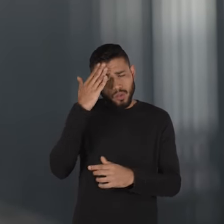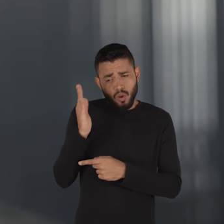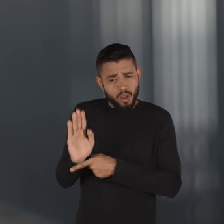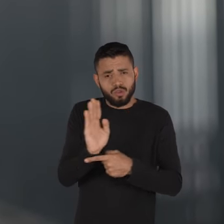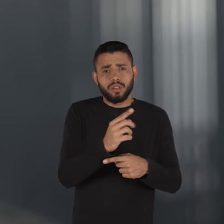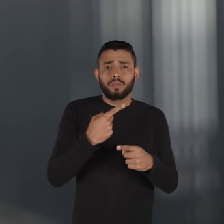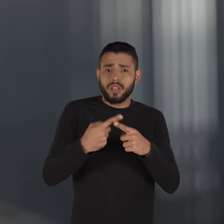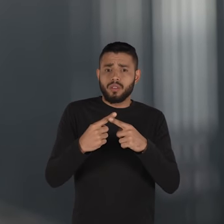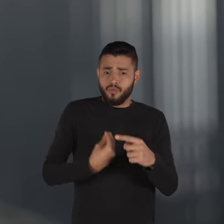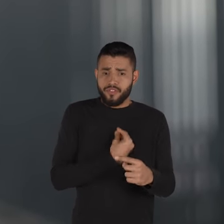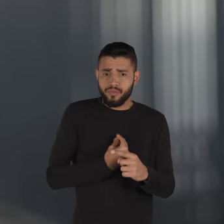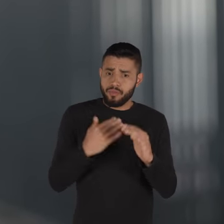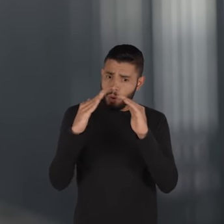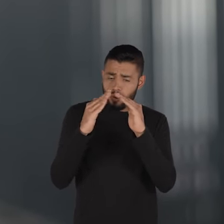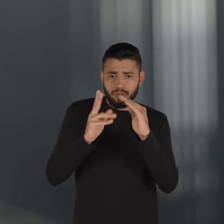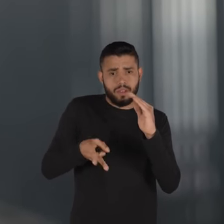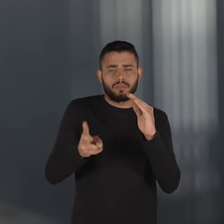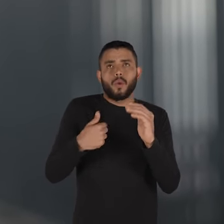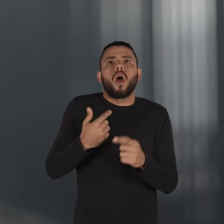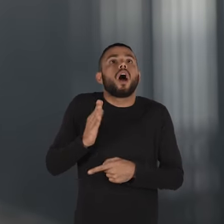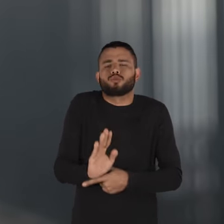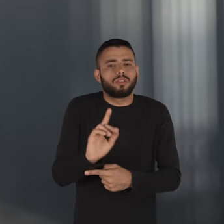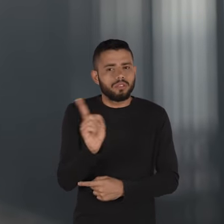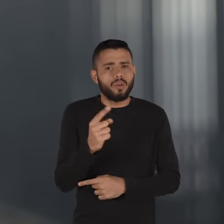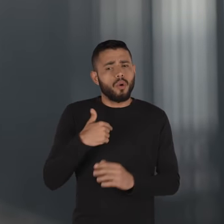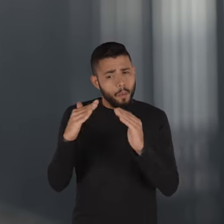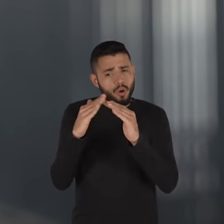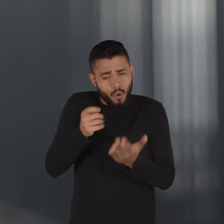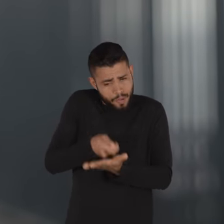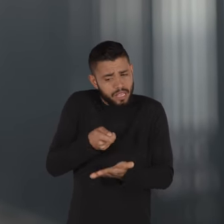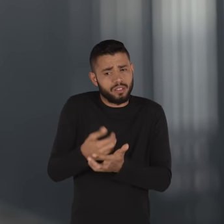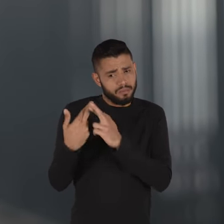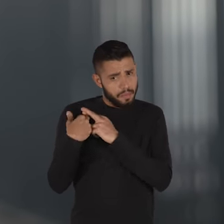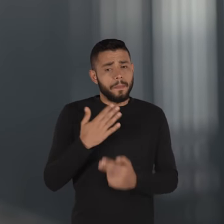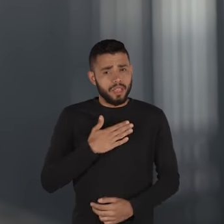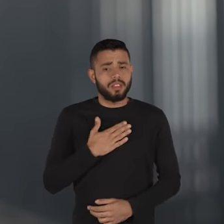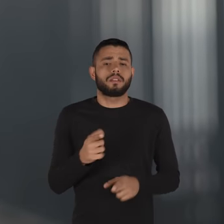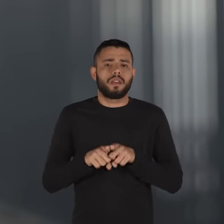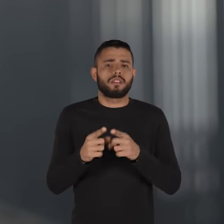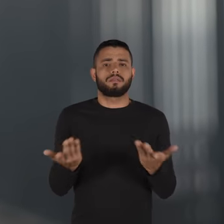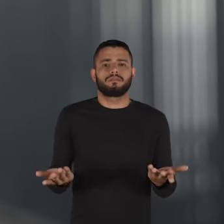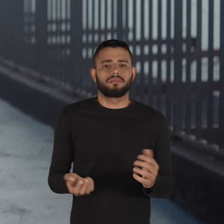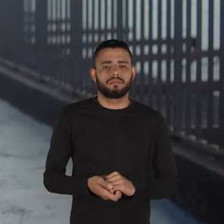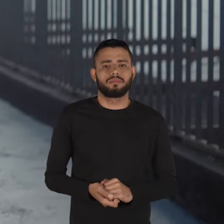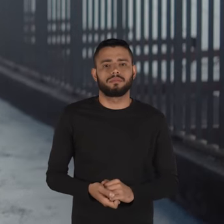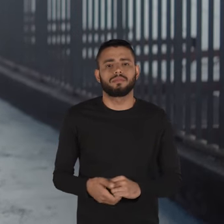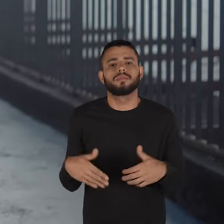sei que estou ajudando ela até porque eu moro na mesma eu moro ali não é que eu estou ajudando ela eu moro ali a obrigação é minha também né